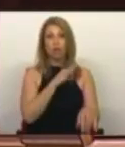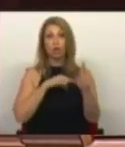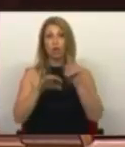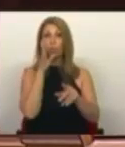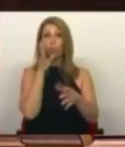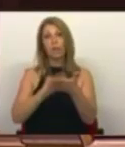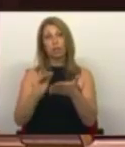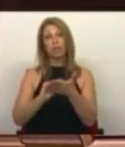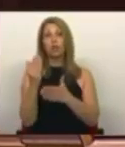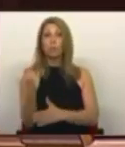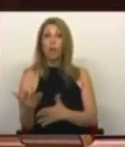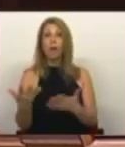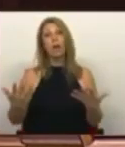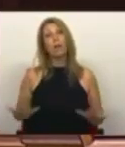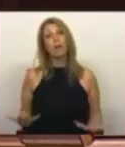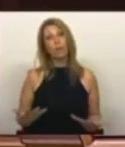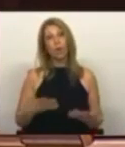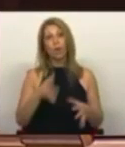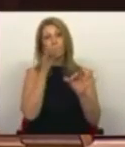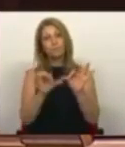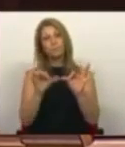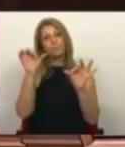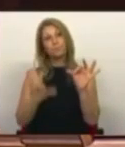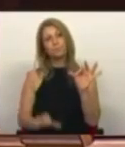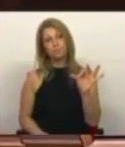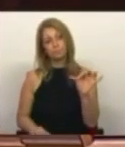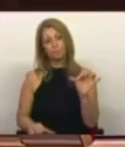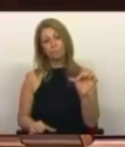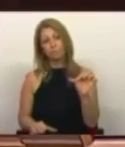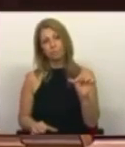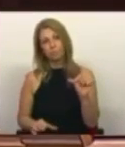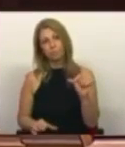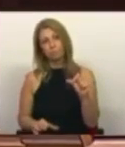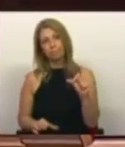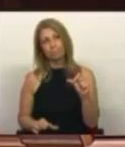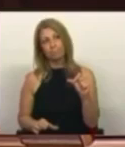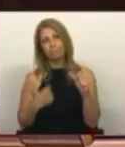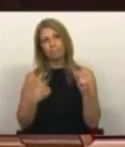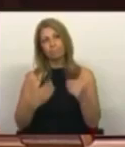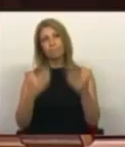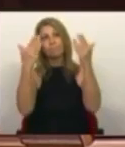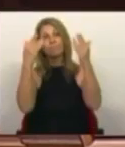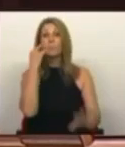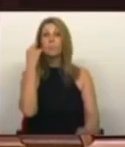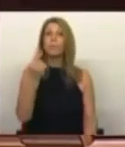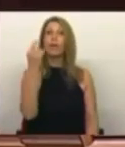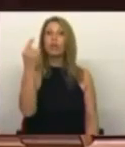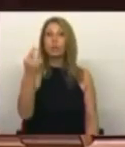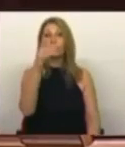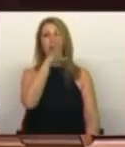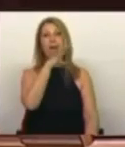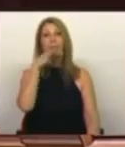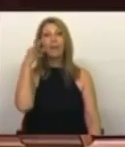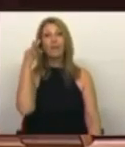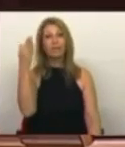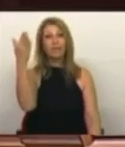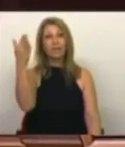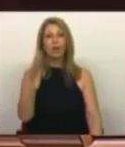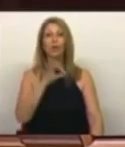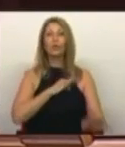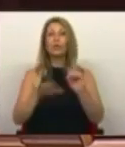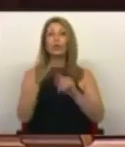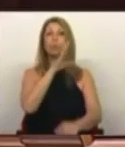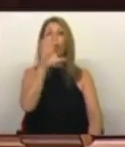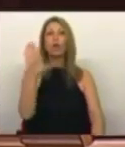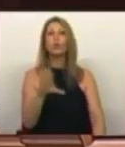E vou dar a palavra para uma intervenção com uma saudação especial pelo seu aniversário ao Sr. Deputado João